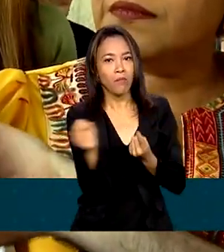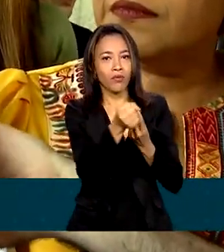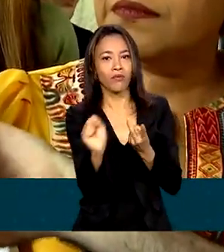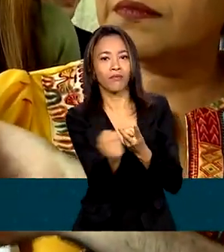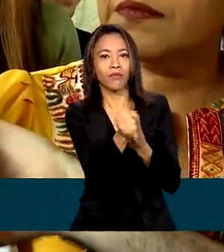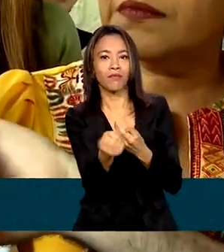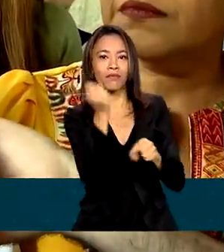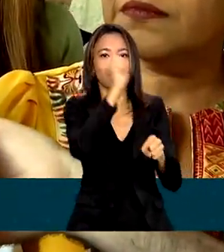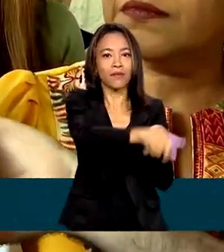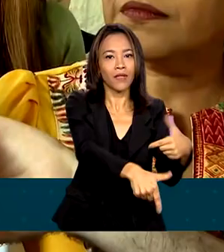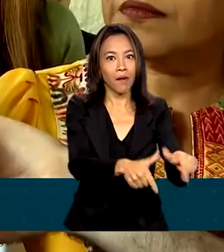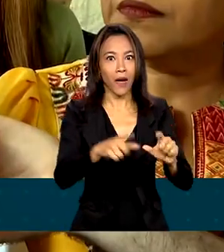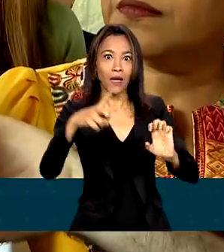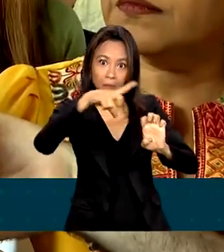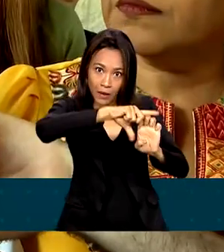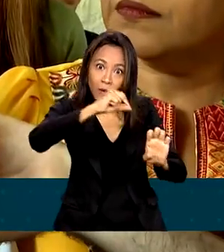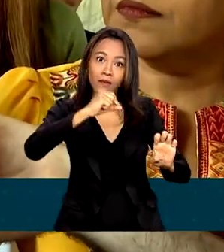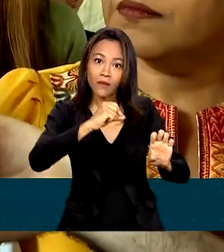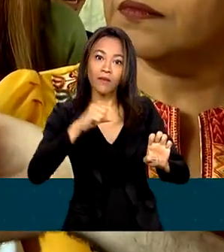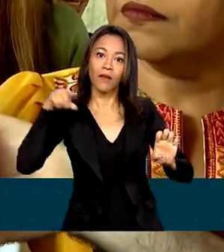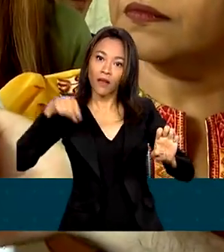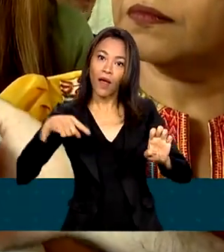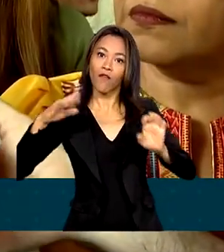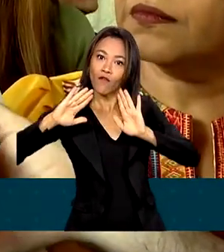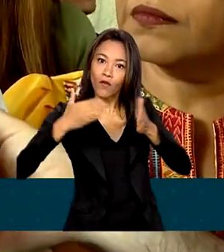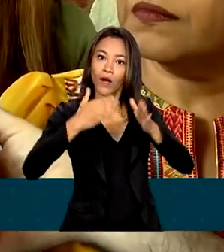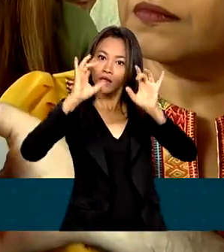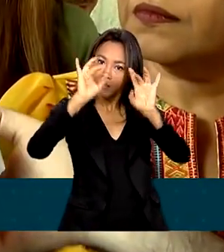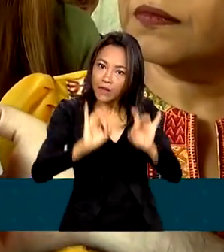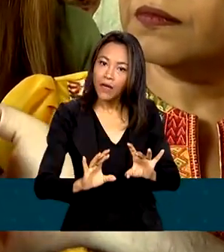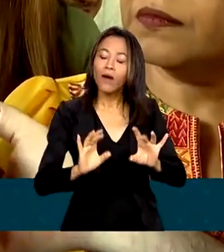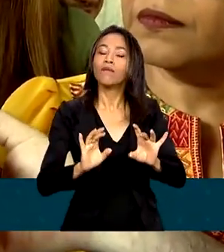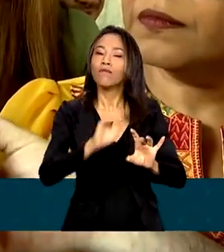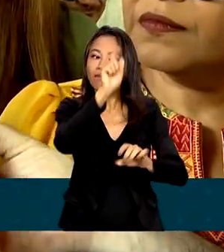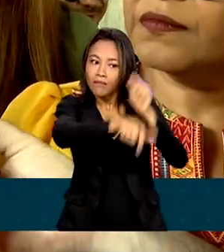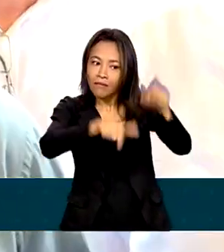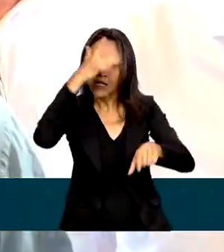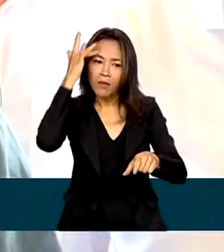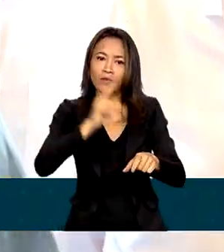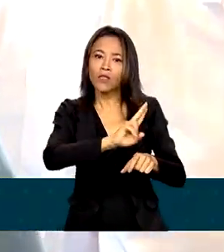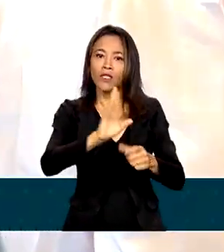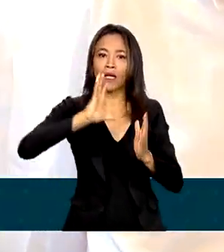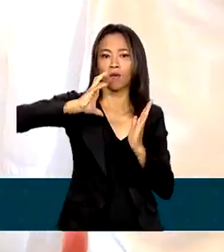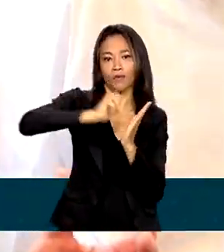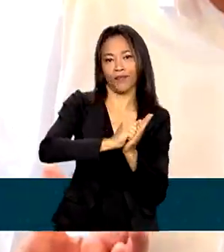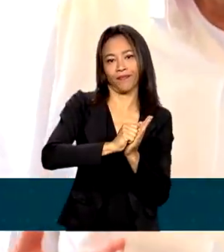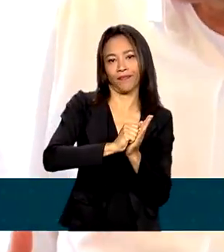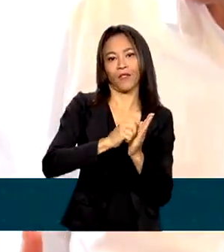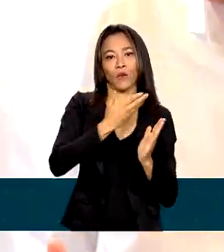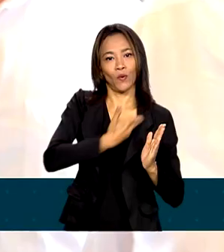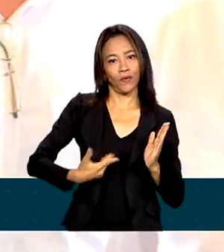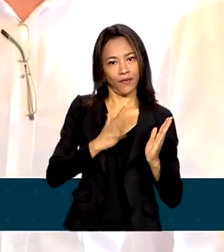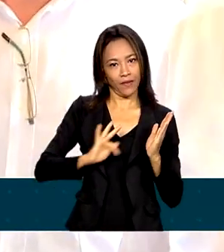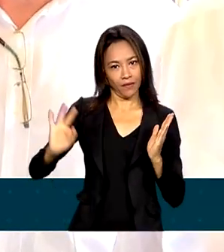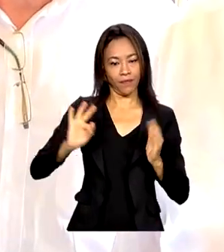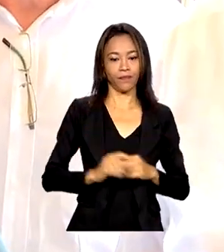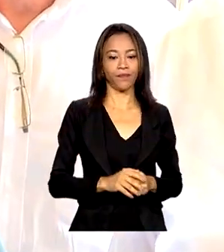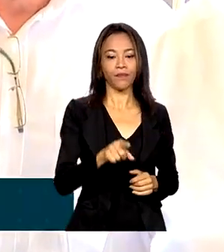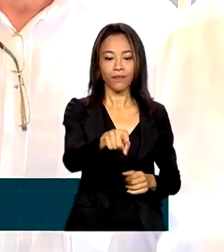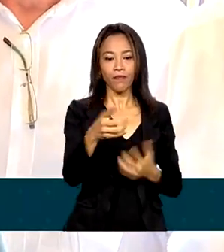o empreendedorismo, focado de modo especial nas pessoas que estão no cadastro onde. Nós queremos fazer um projeto conjunto.